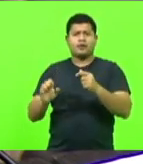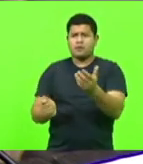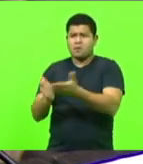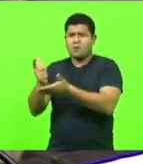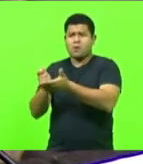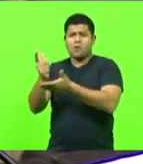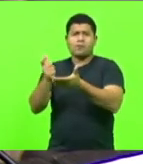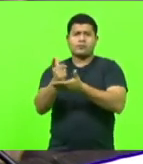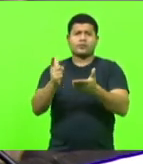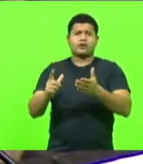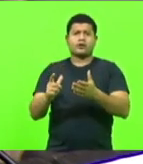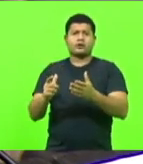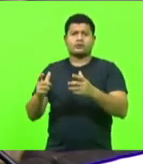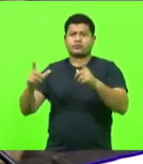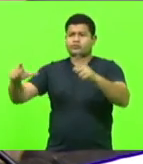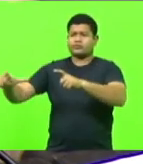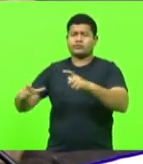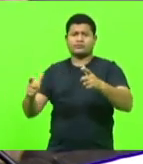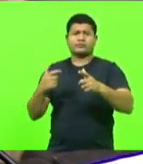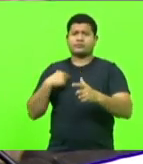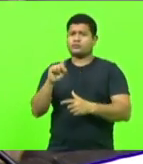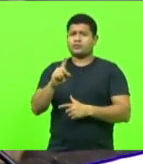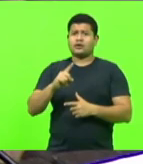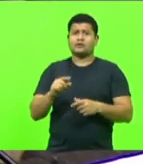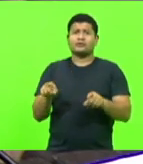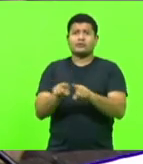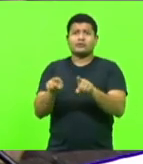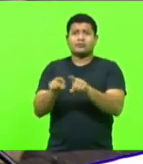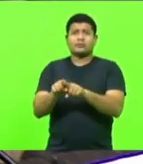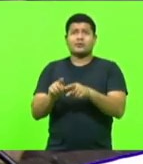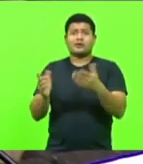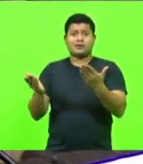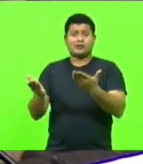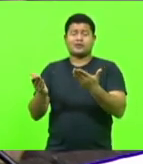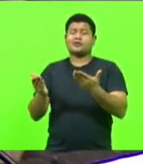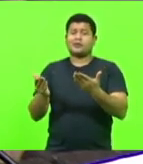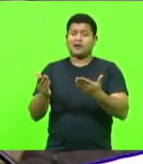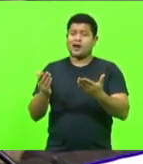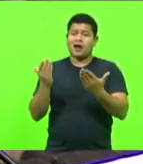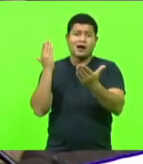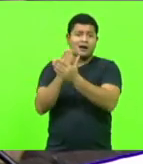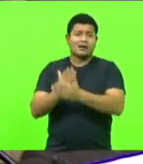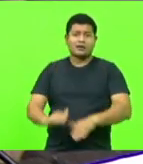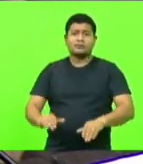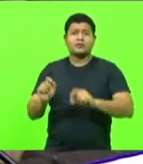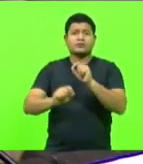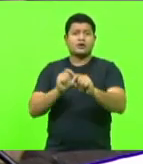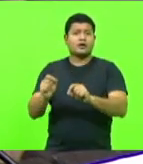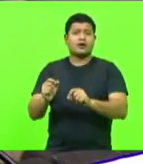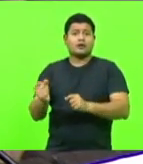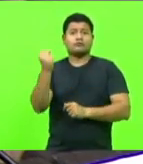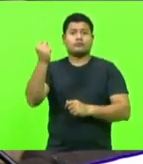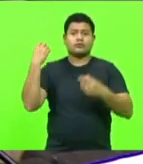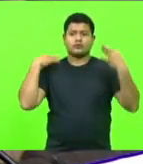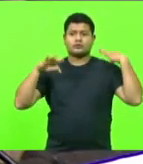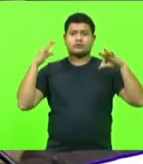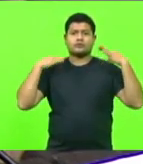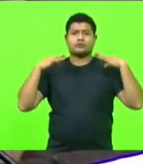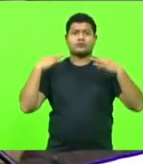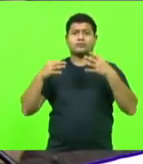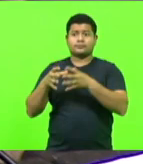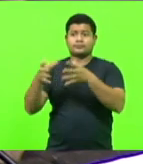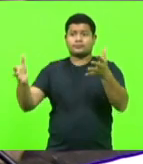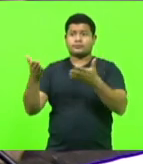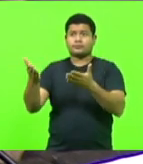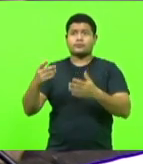disso, eles estão matando um potencial turístico enorme naquela cidade porque afinal de contas nós temos